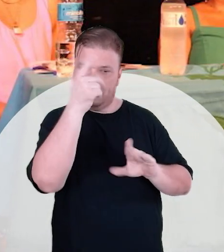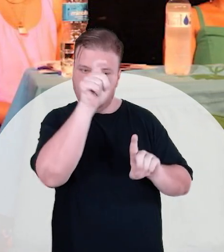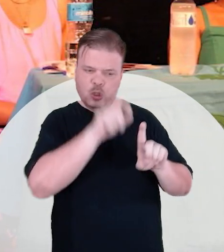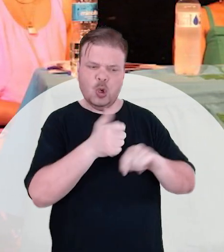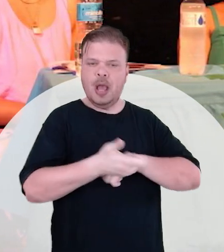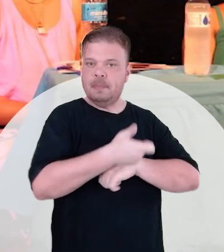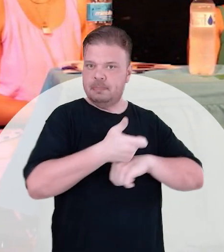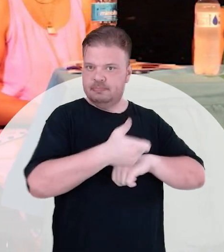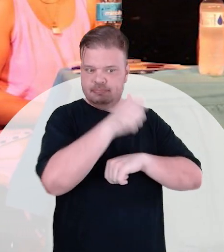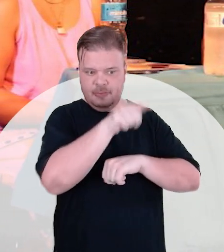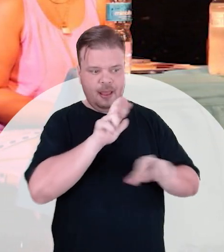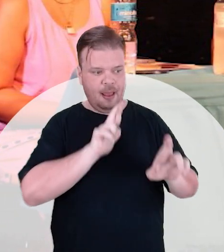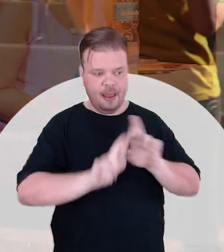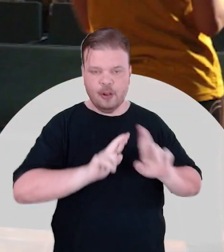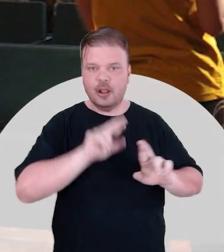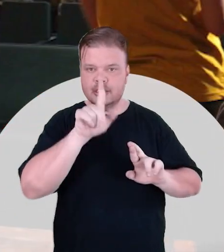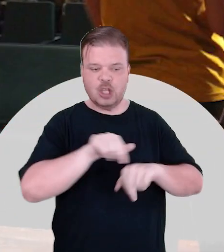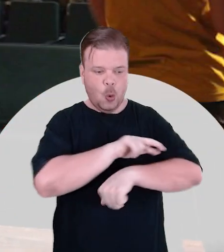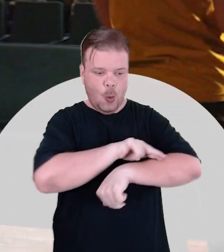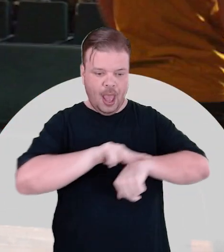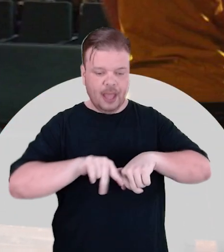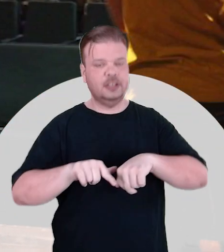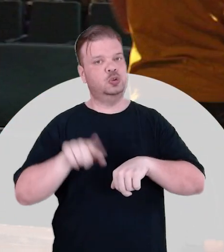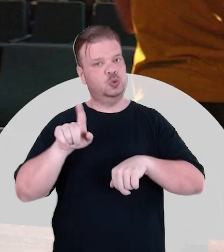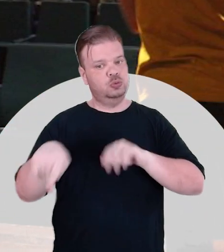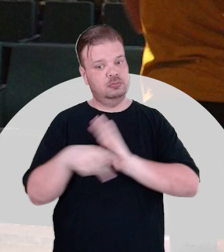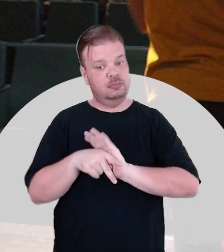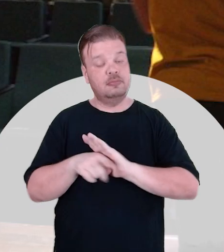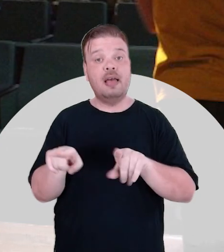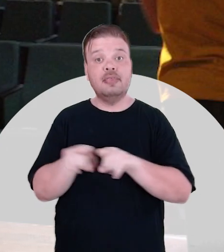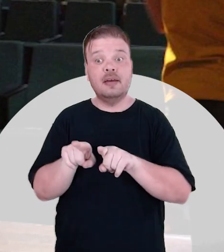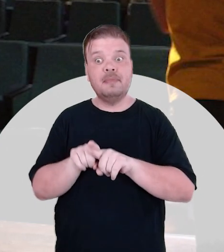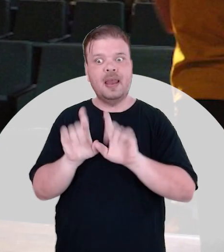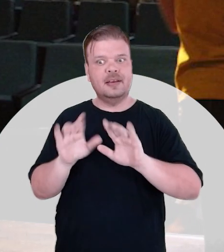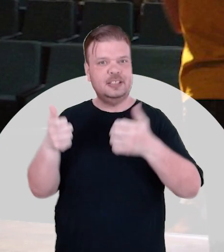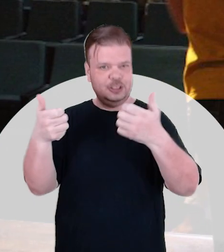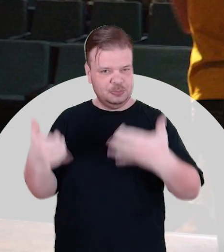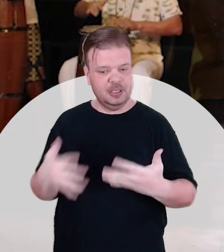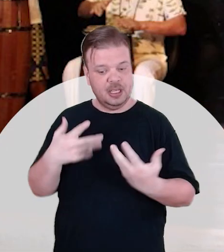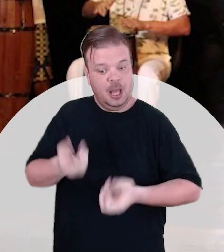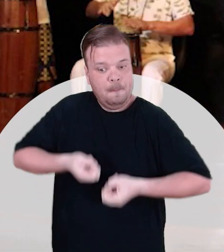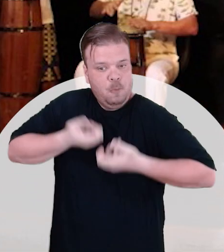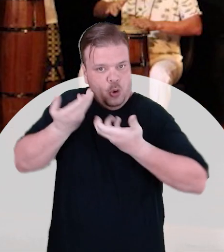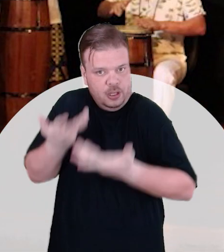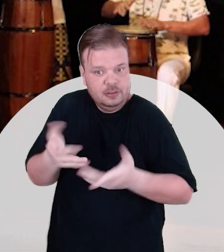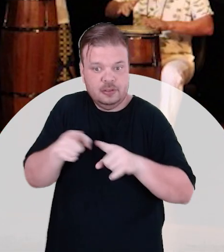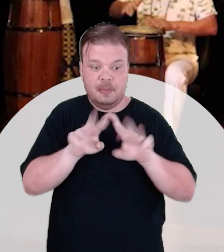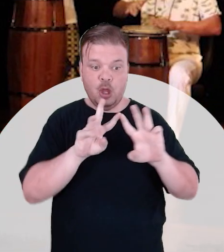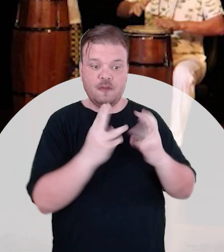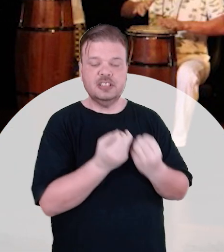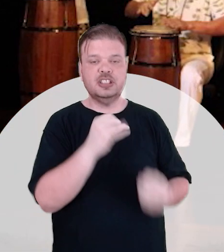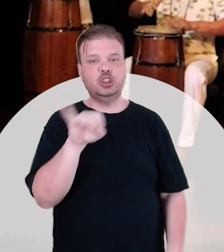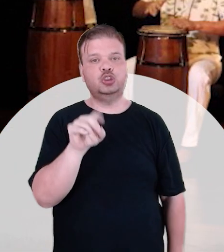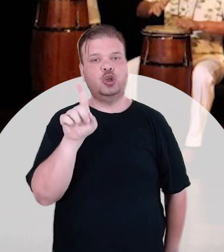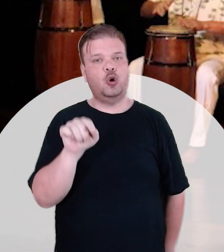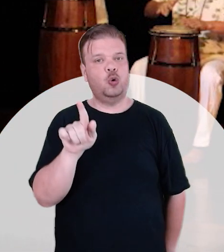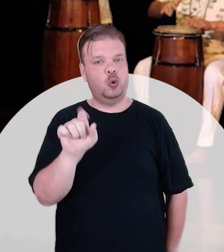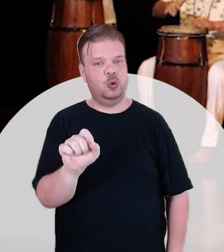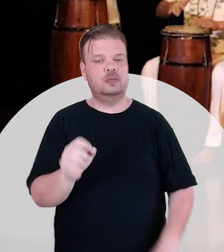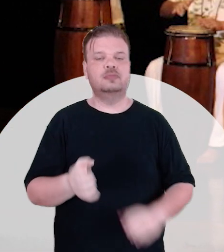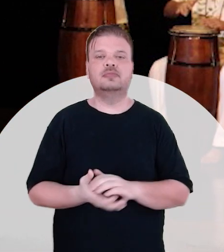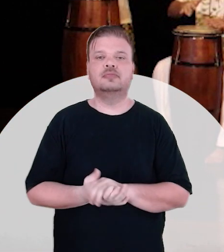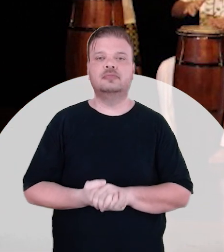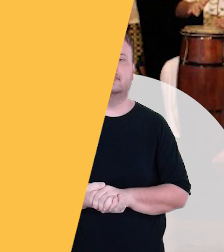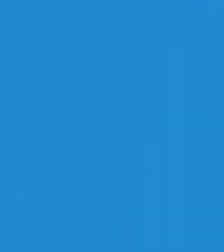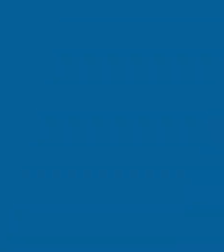Especialização em Educação das Relações Étnico-Raciais do Ensino Básico, além de apresentações de poesia e islã e oficina